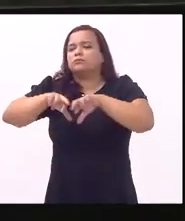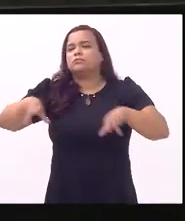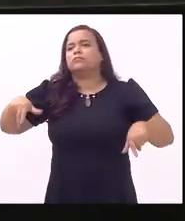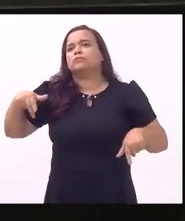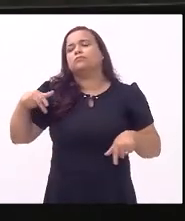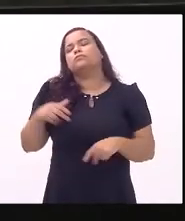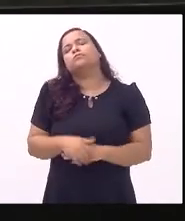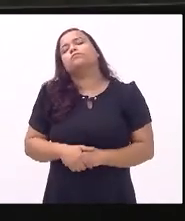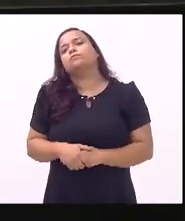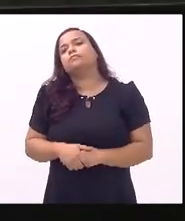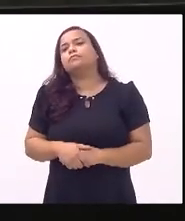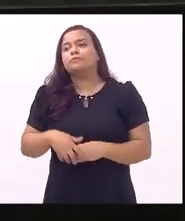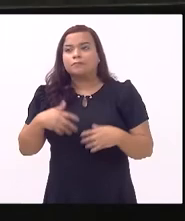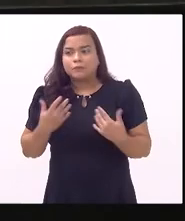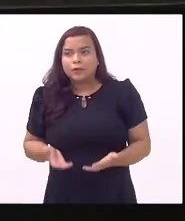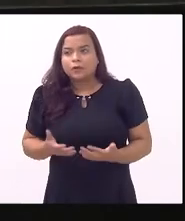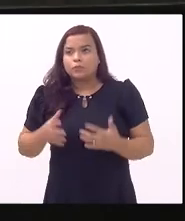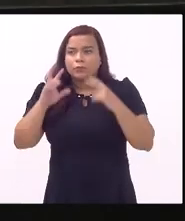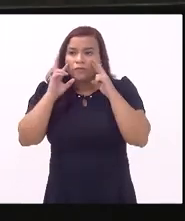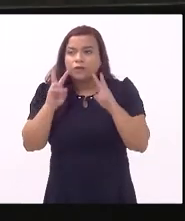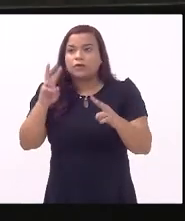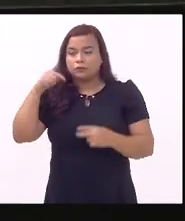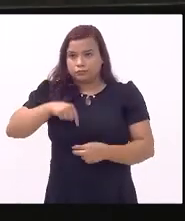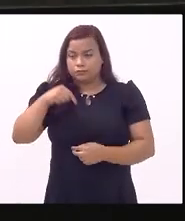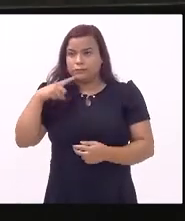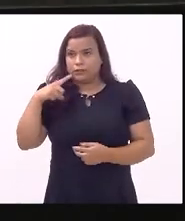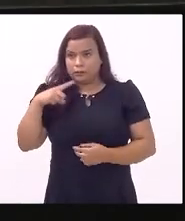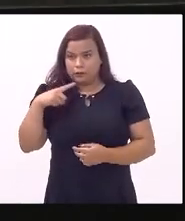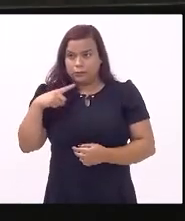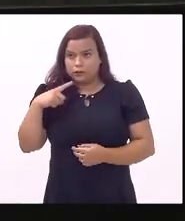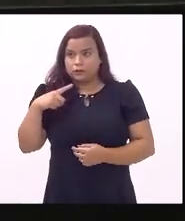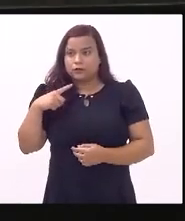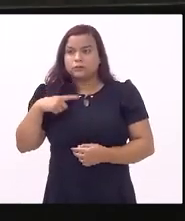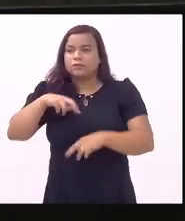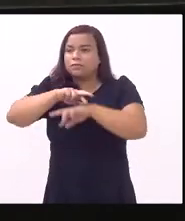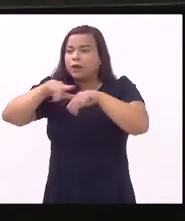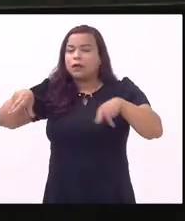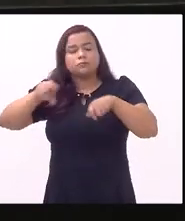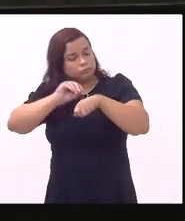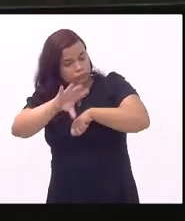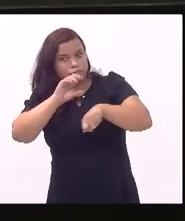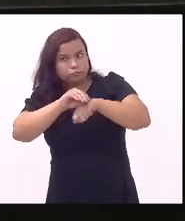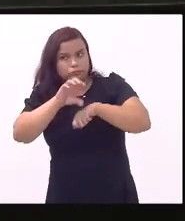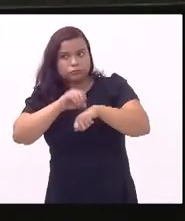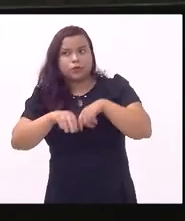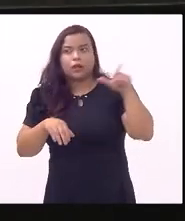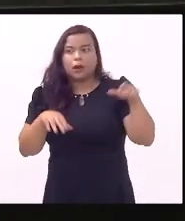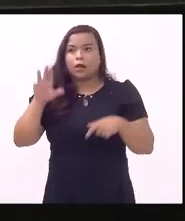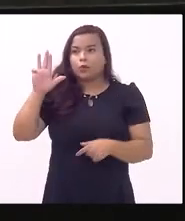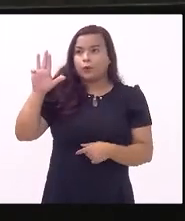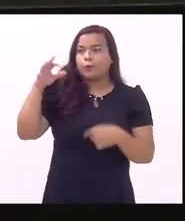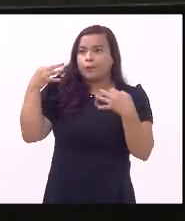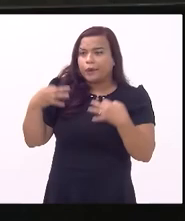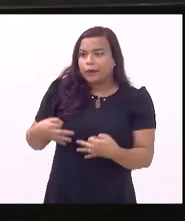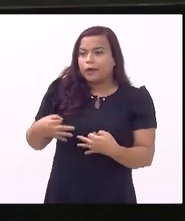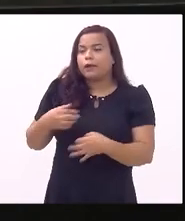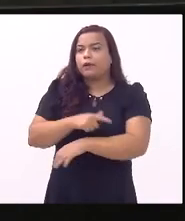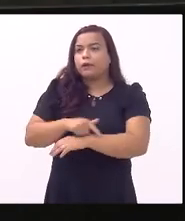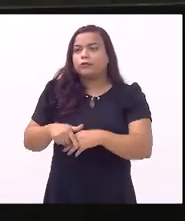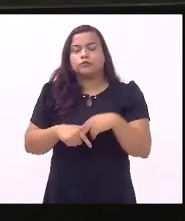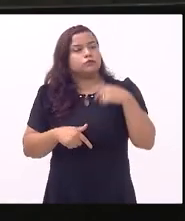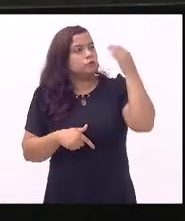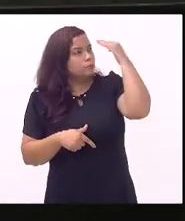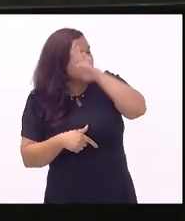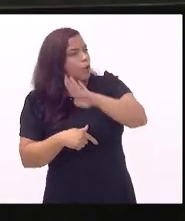então ouvi aqui que pelas insinuações o Lula é honesto o Bolsonaro é ladrão